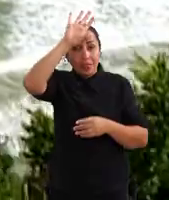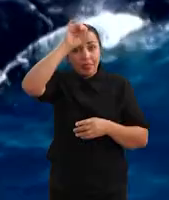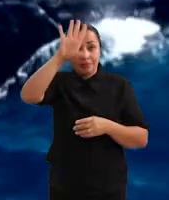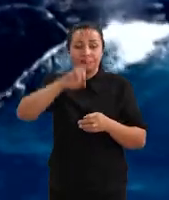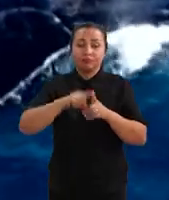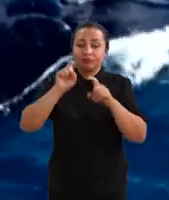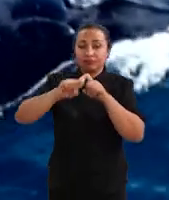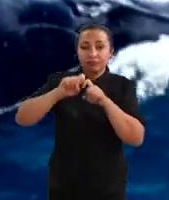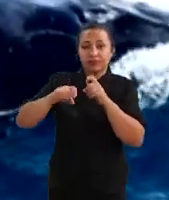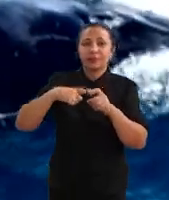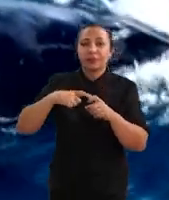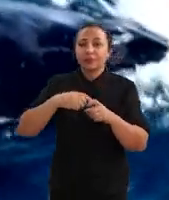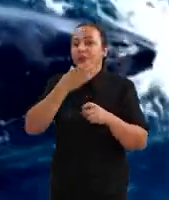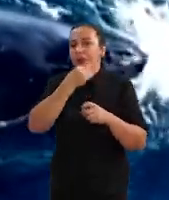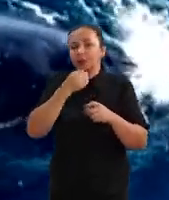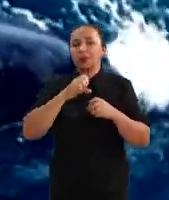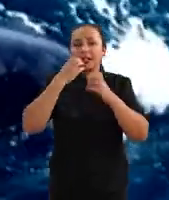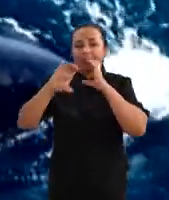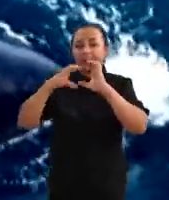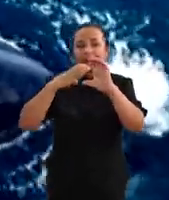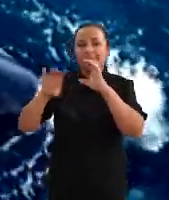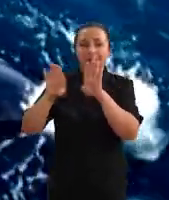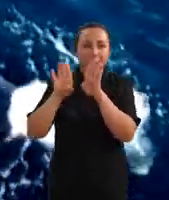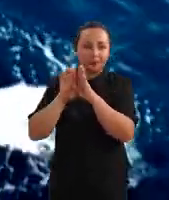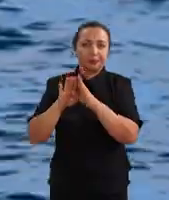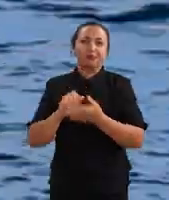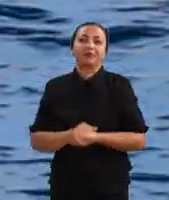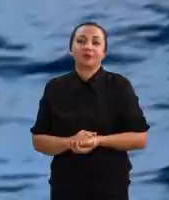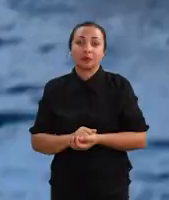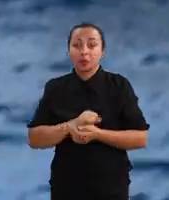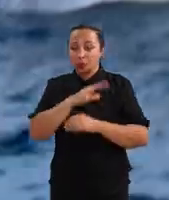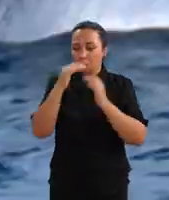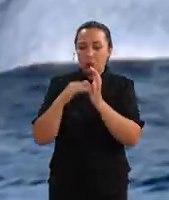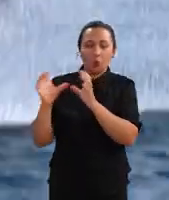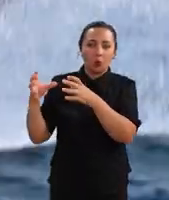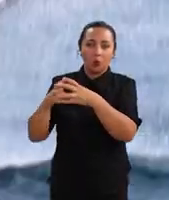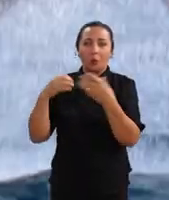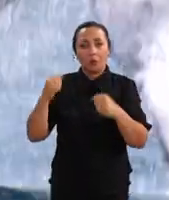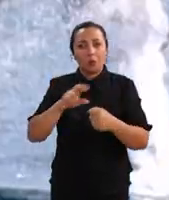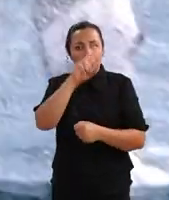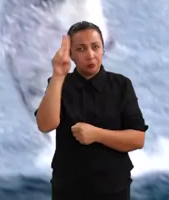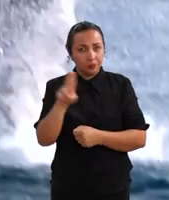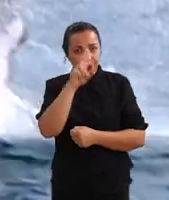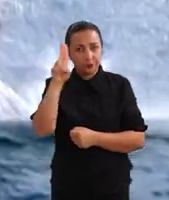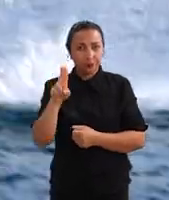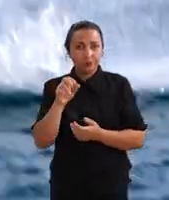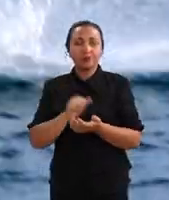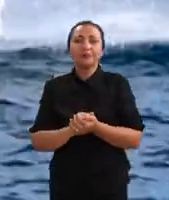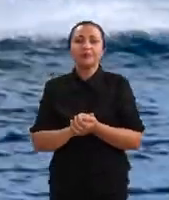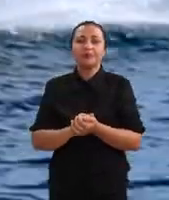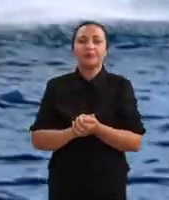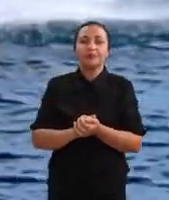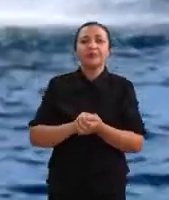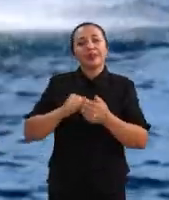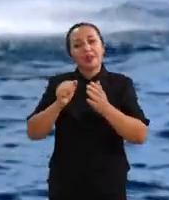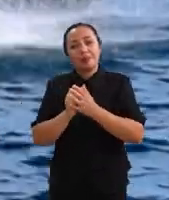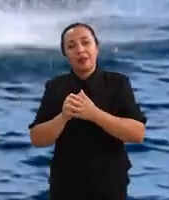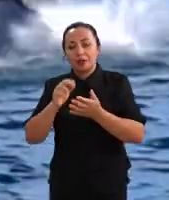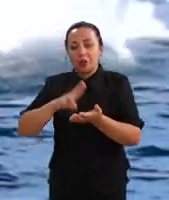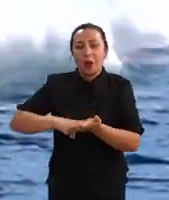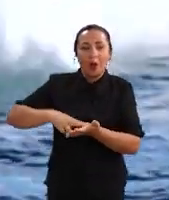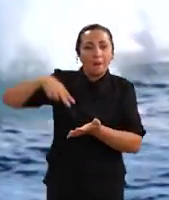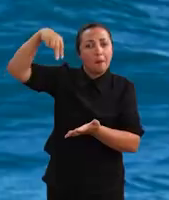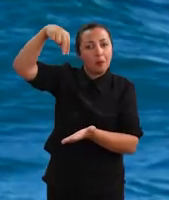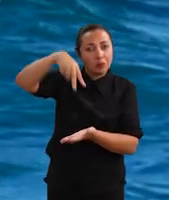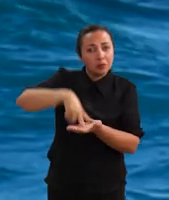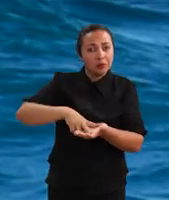área, mais machos cantando a gente observou também. Os indivíduos como um todo, eles podem utilizar tanto de atividades aéreas, que